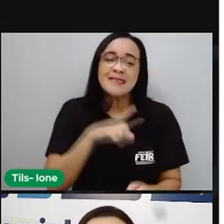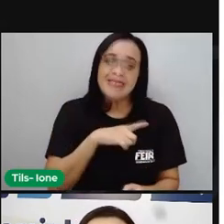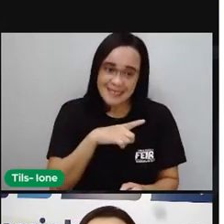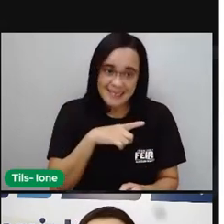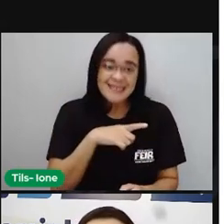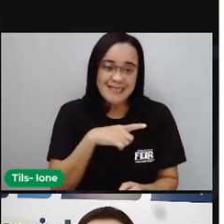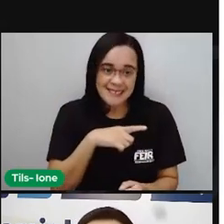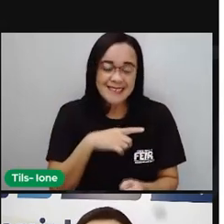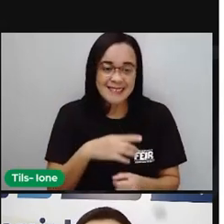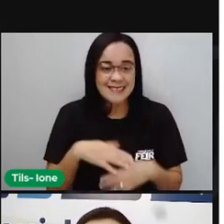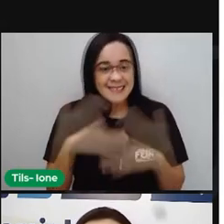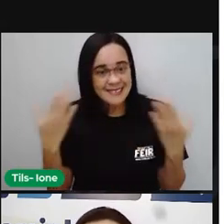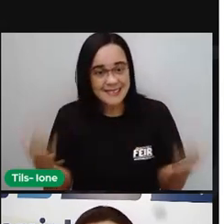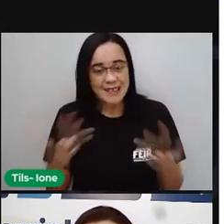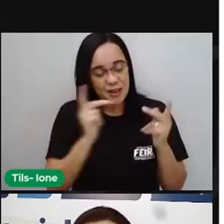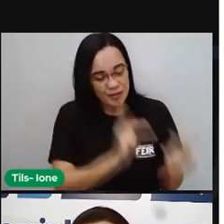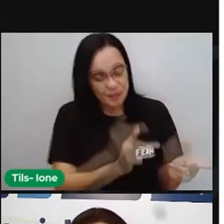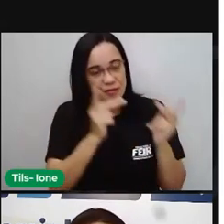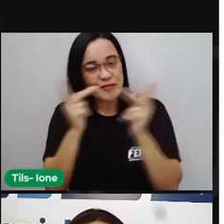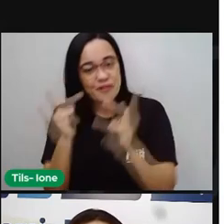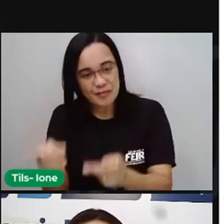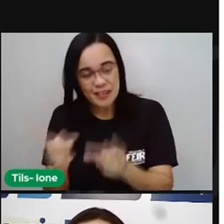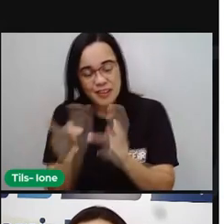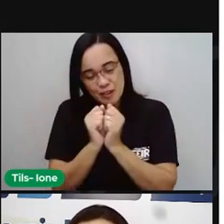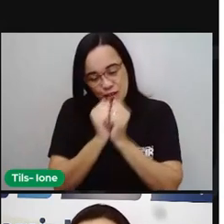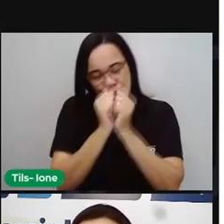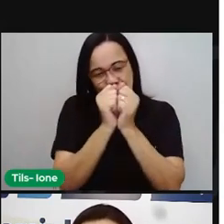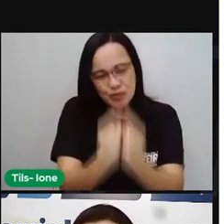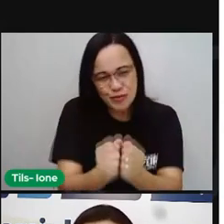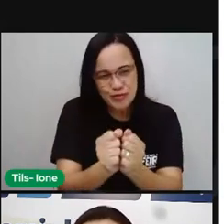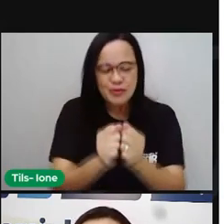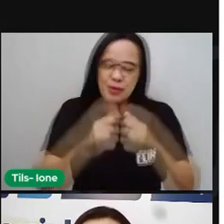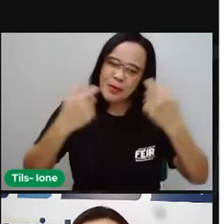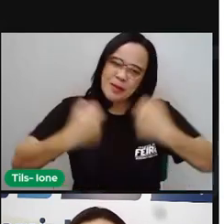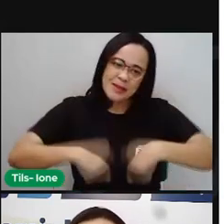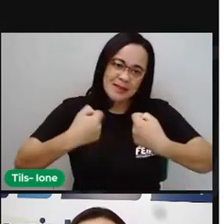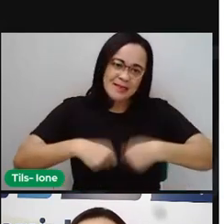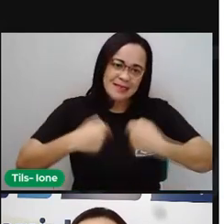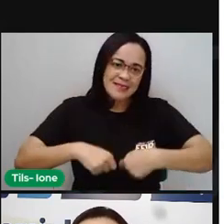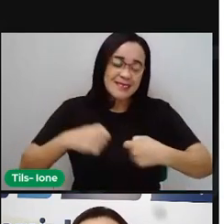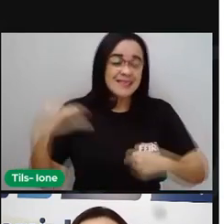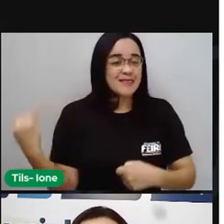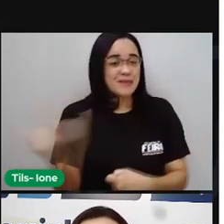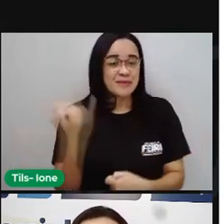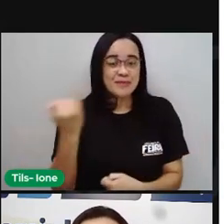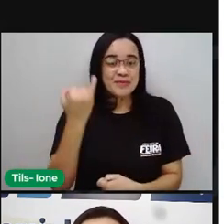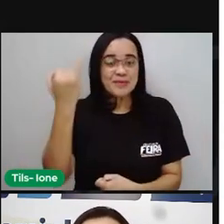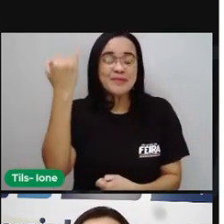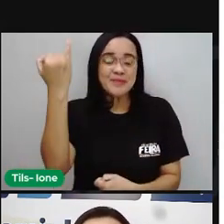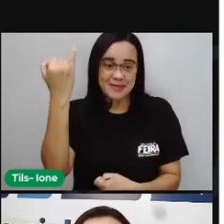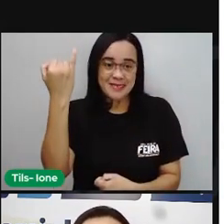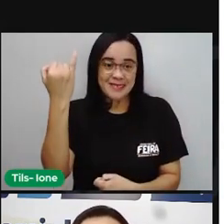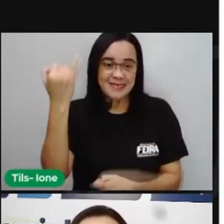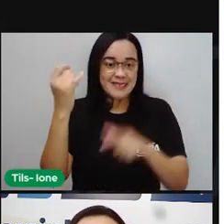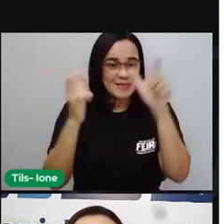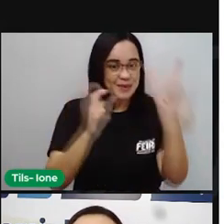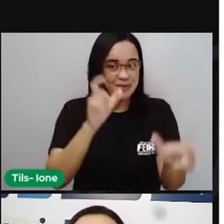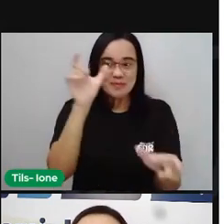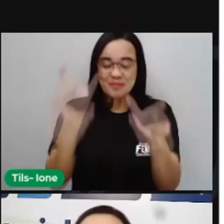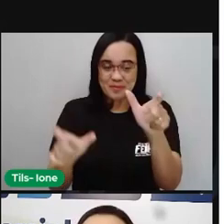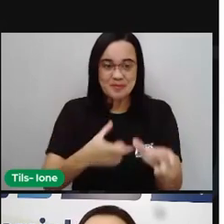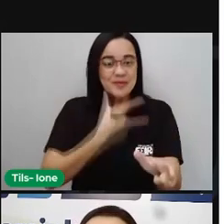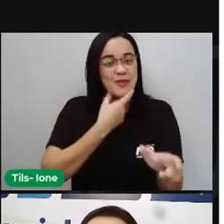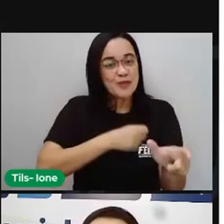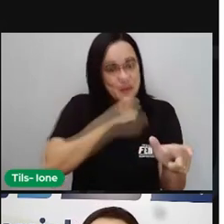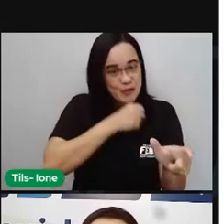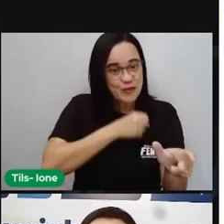Então essa visita, né? Essa aproximação é algo necessário para os avós e para as avós. Então assim, a época